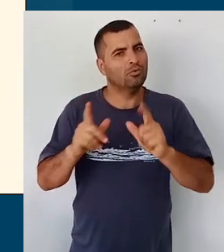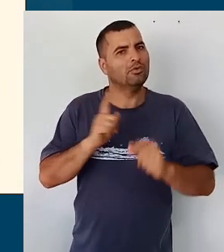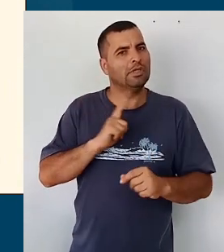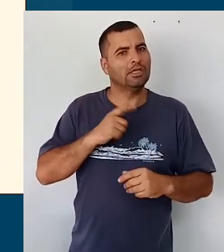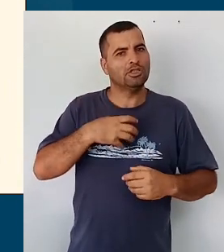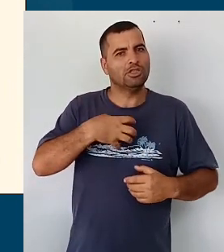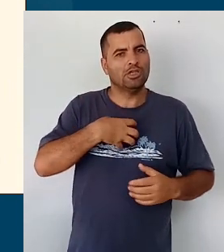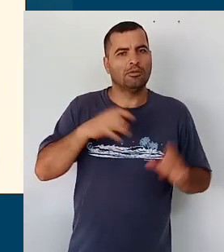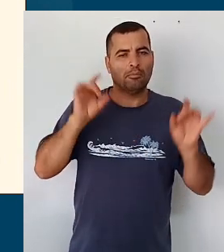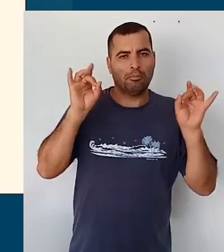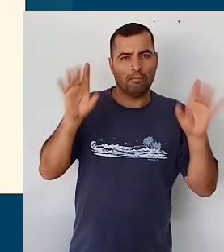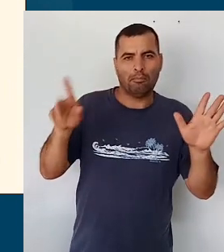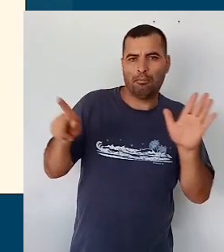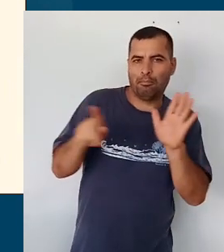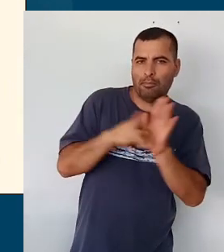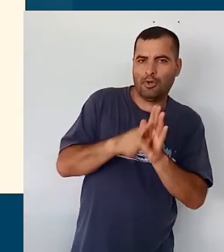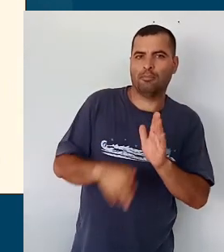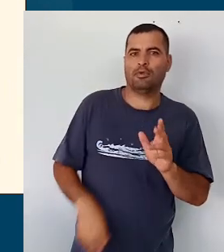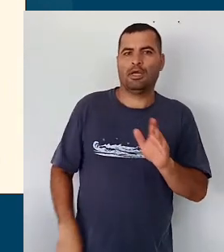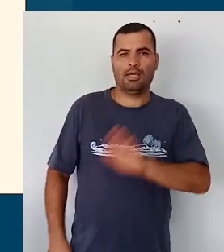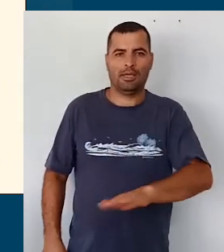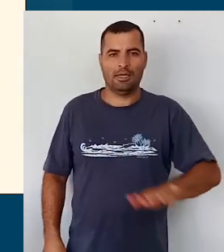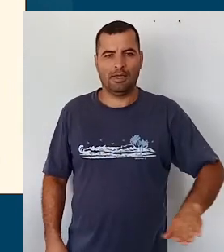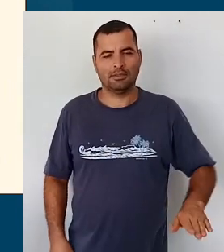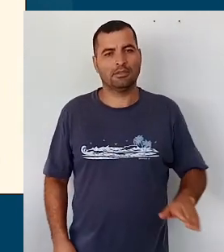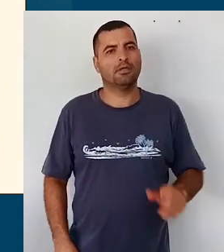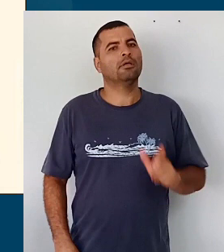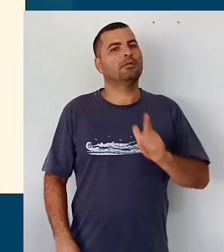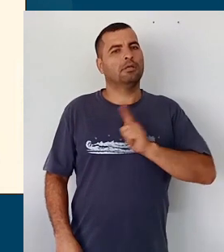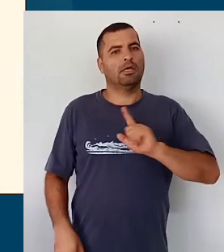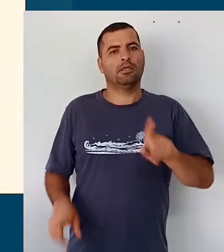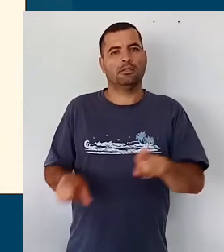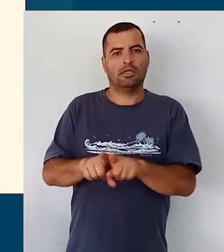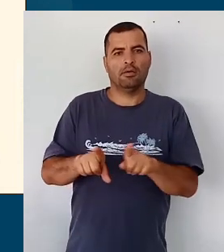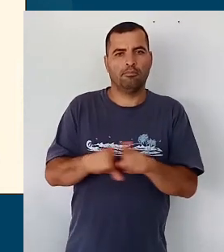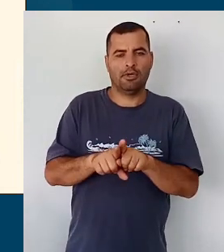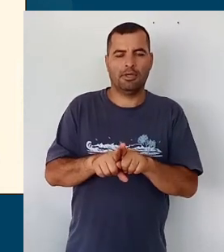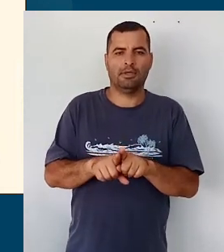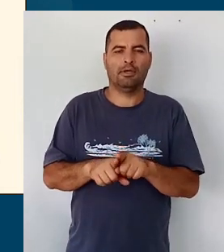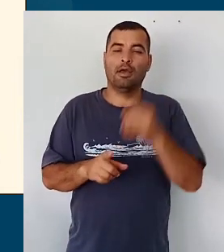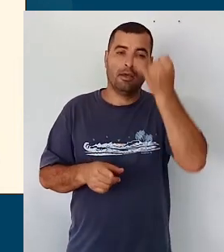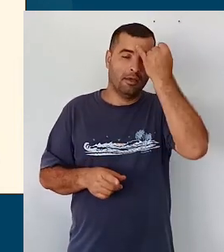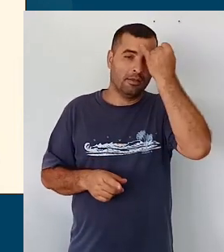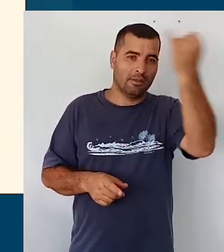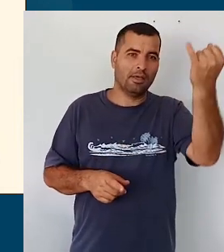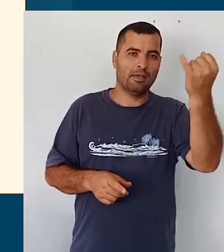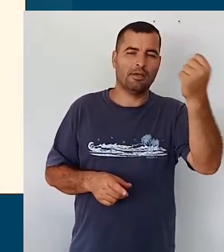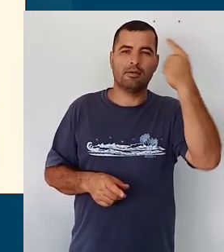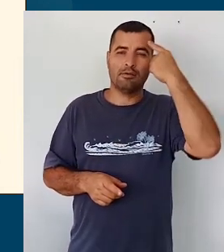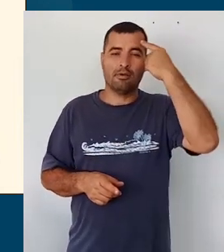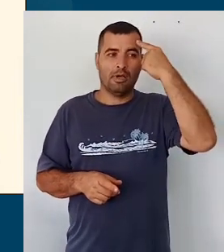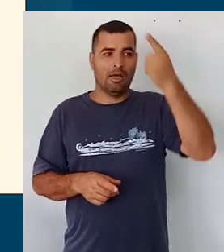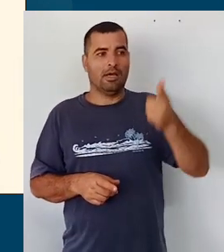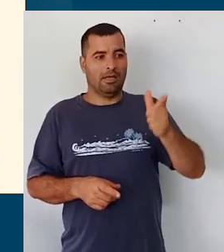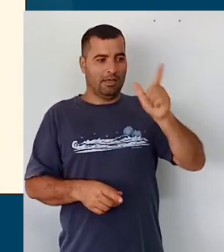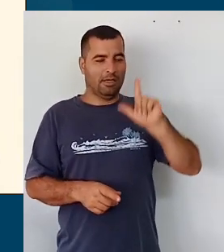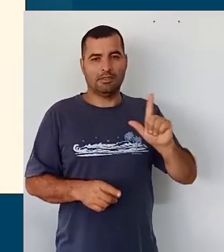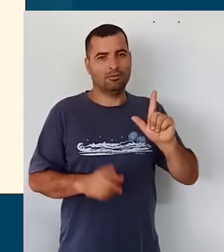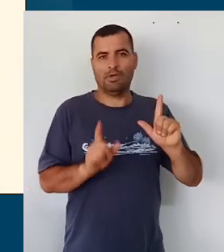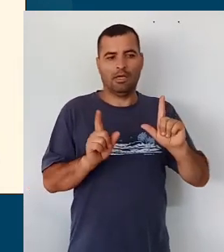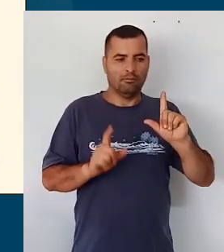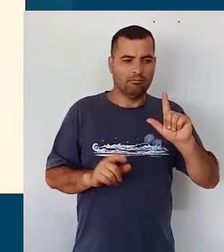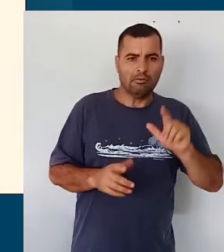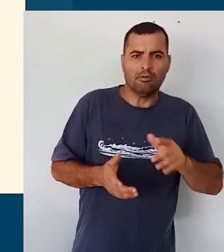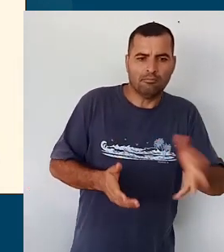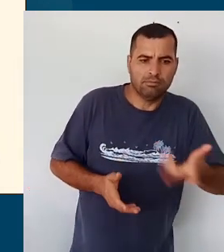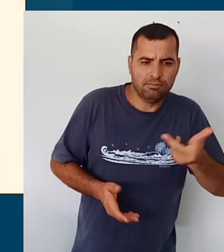as especificidades etárias, superam, eles superam aquela ideia de prática antecipatória e de aceleração